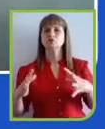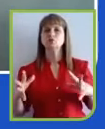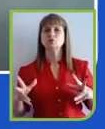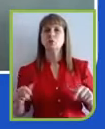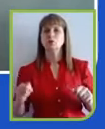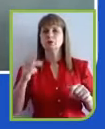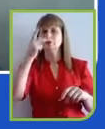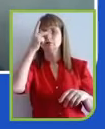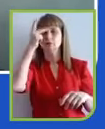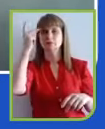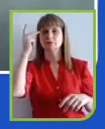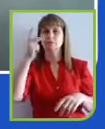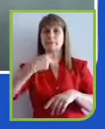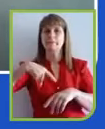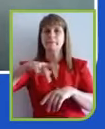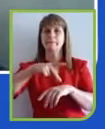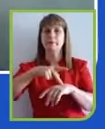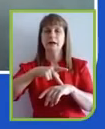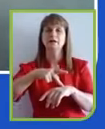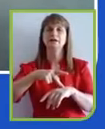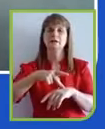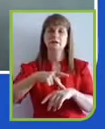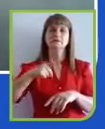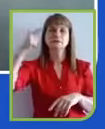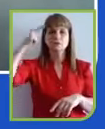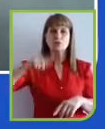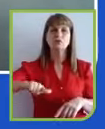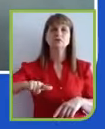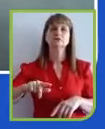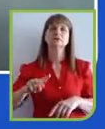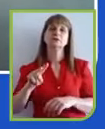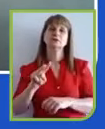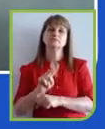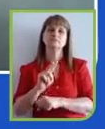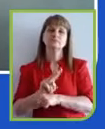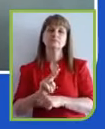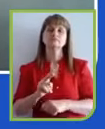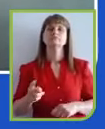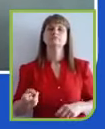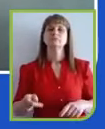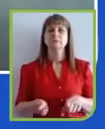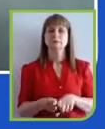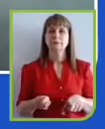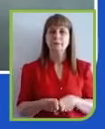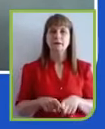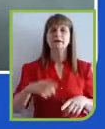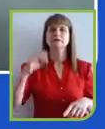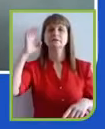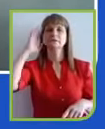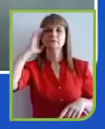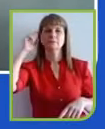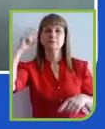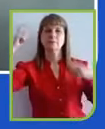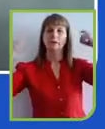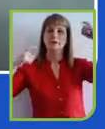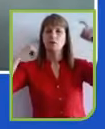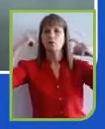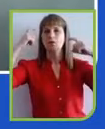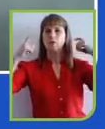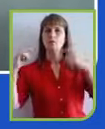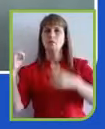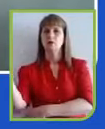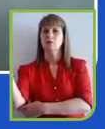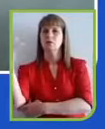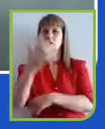enormes, que têm uma produção industrial absurda e que usam ainda muita energia fóssil. É legal.